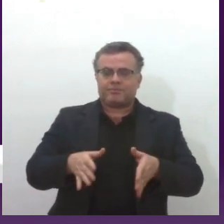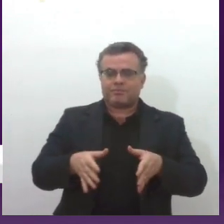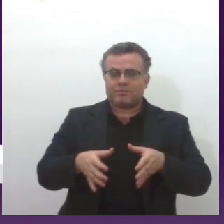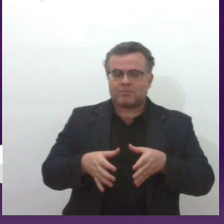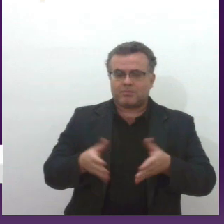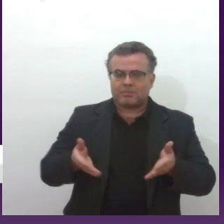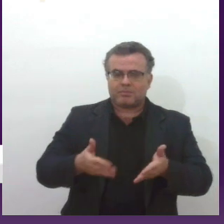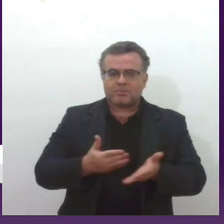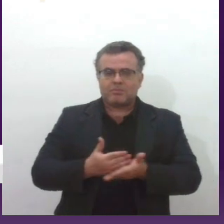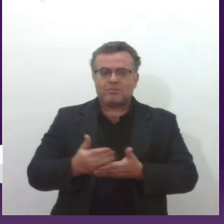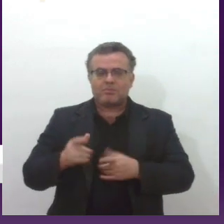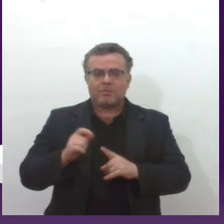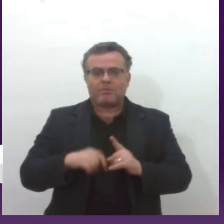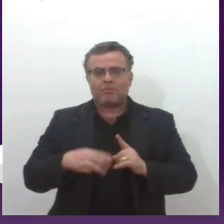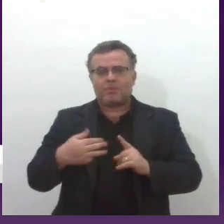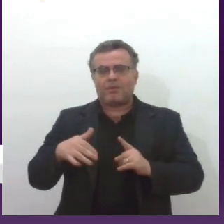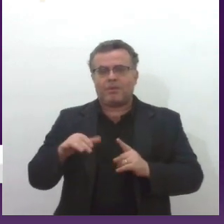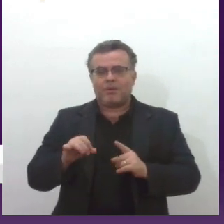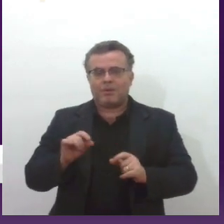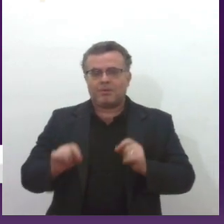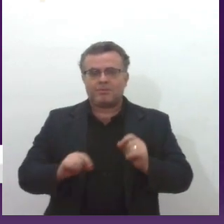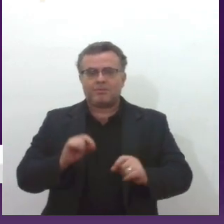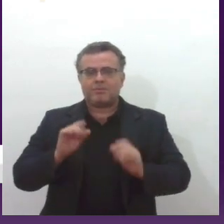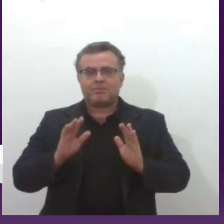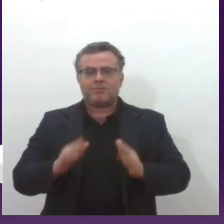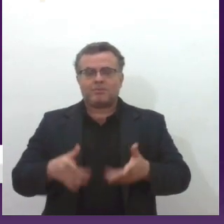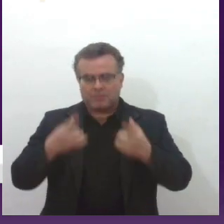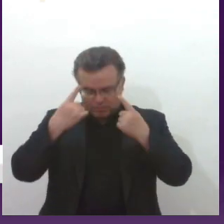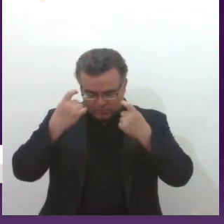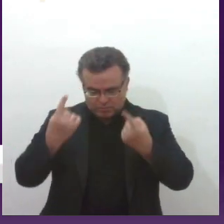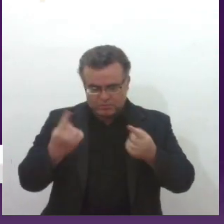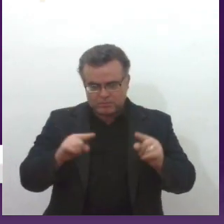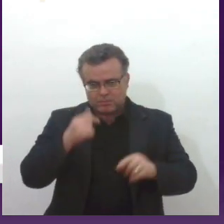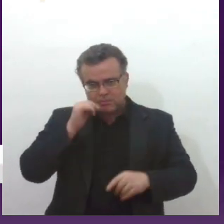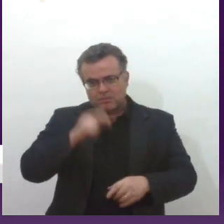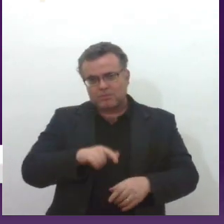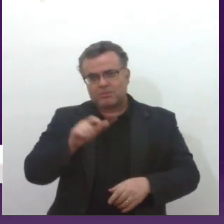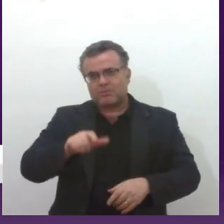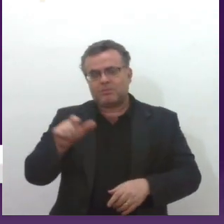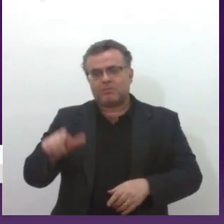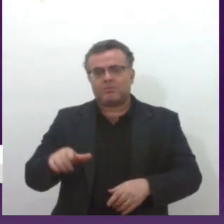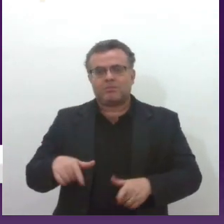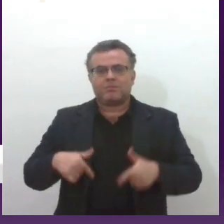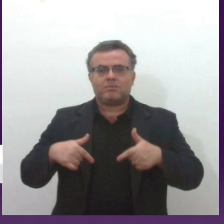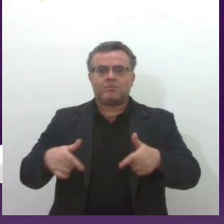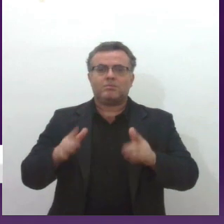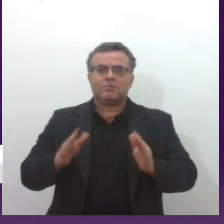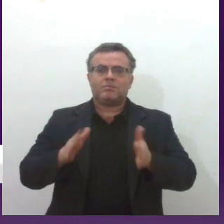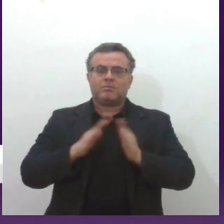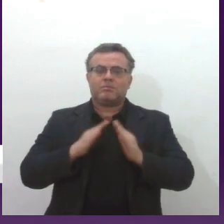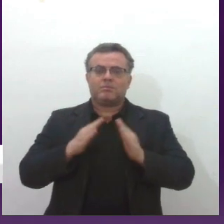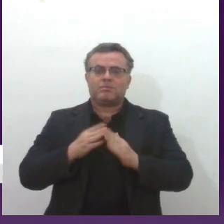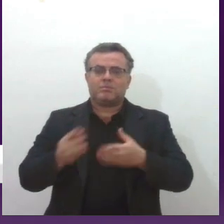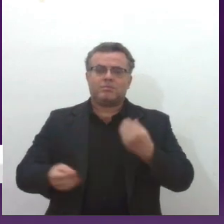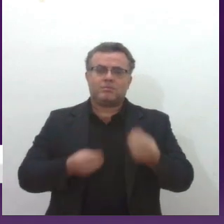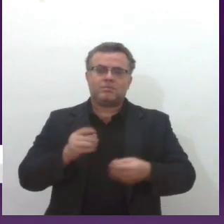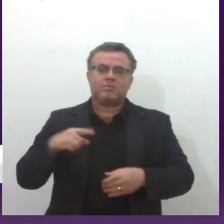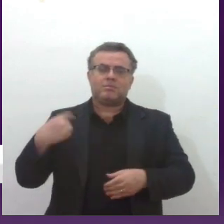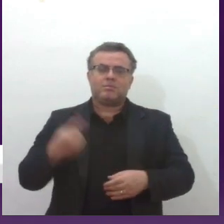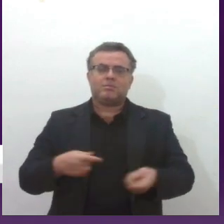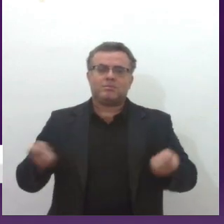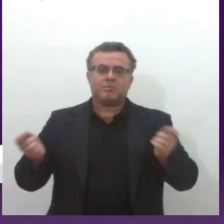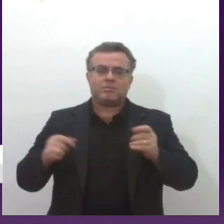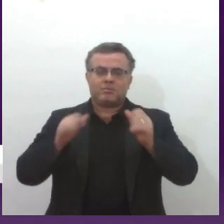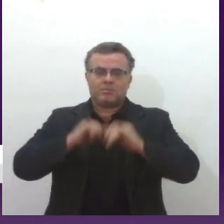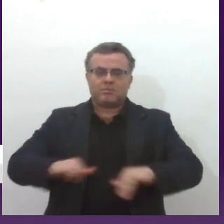início de março, na Junasp, que foi, o tema foi violência contra a mulher, enfrentamento à violência doméstica e familiar, e nós pudemos compartilhar